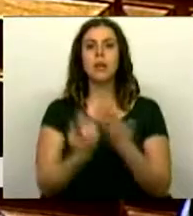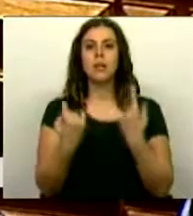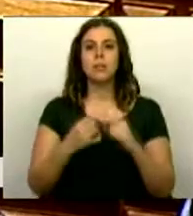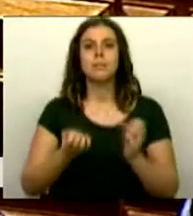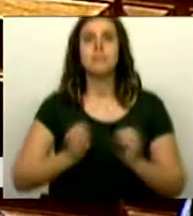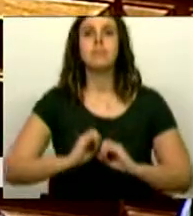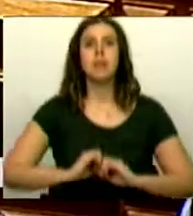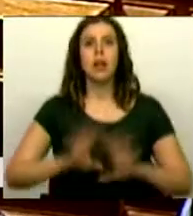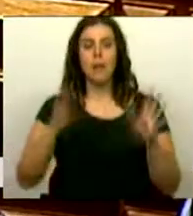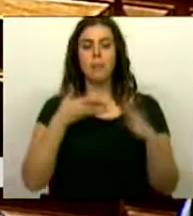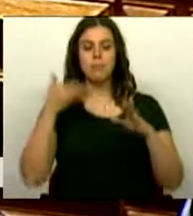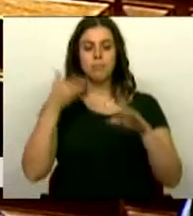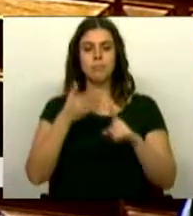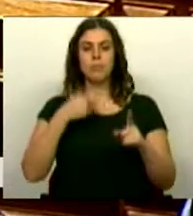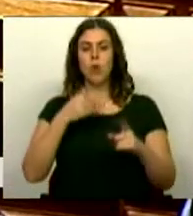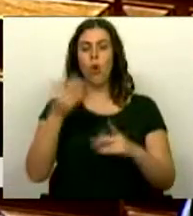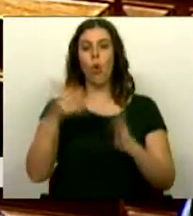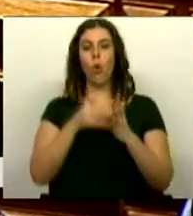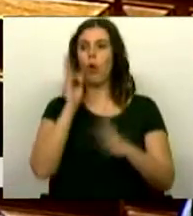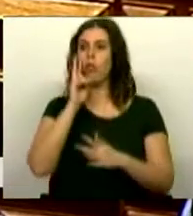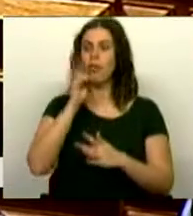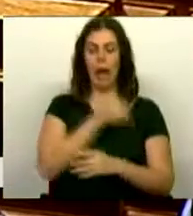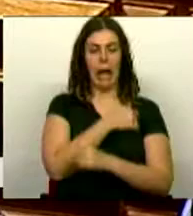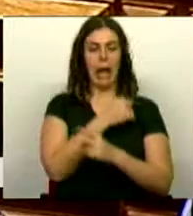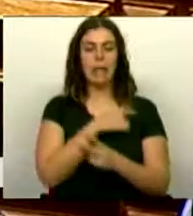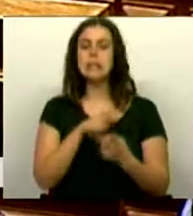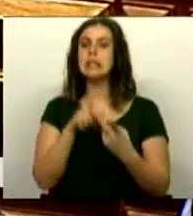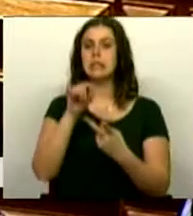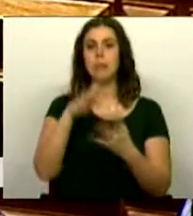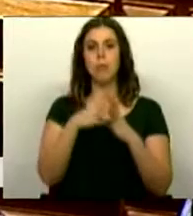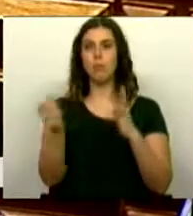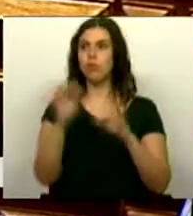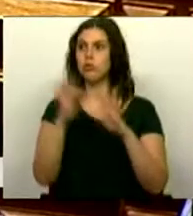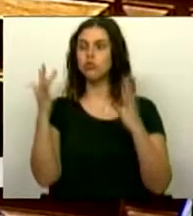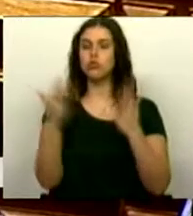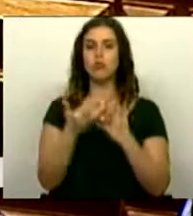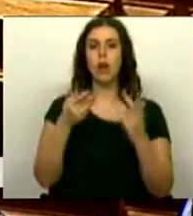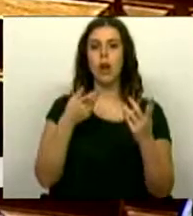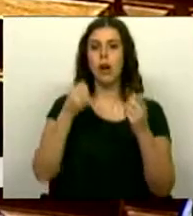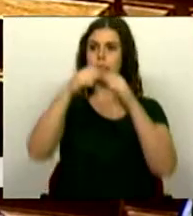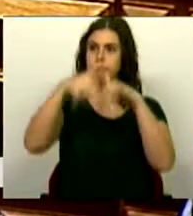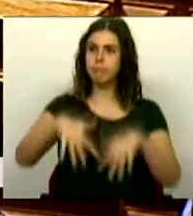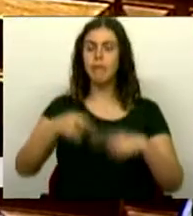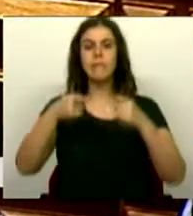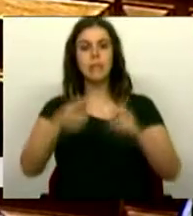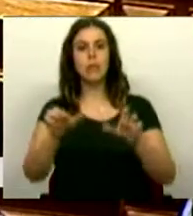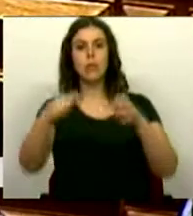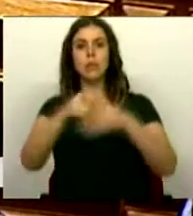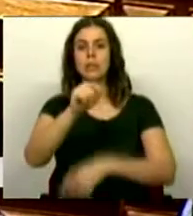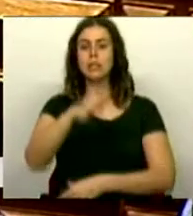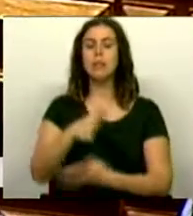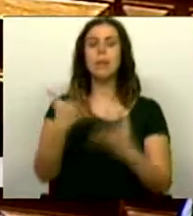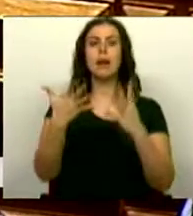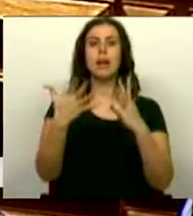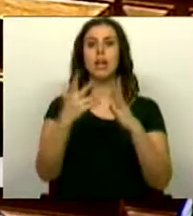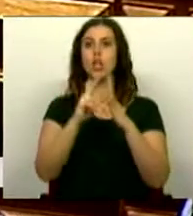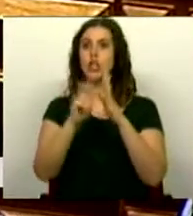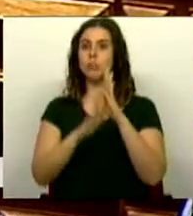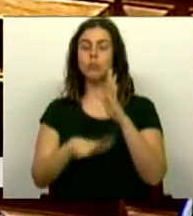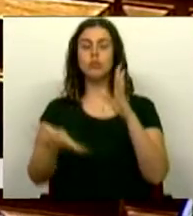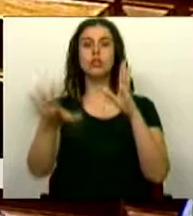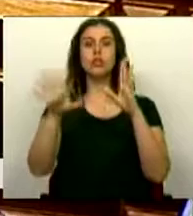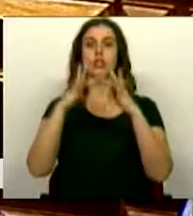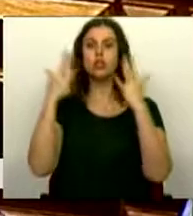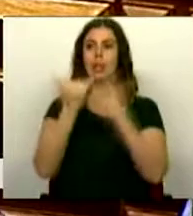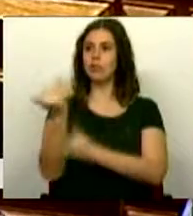obviamente, incidência no Código de Valores Mobiliários, assim também no regime geral dos organismos de investimento coletivo e o regime geral das